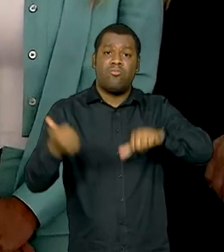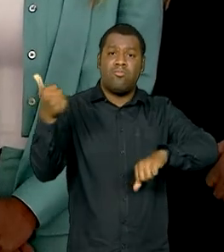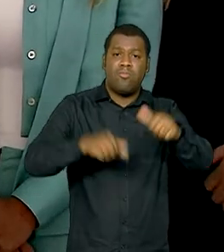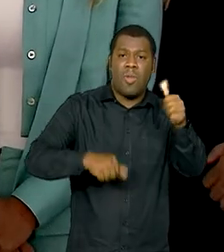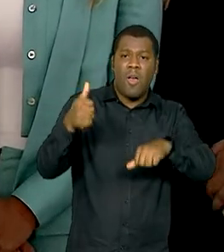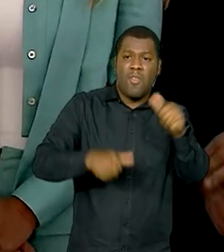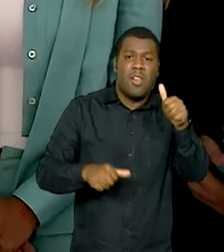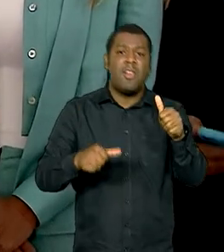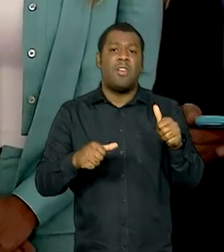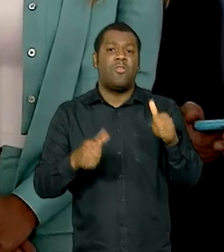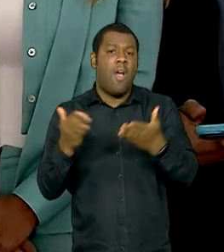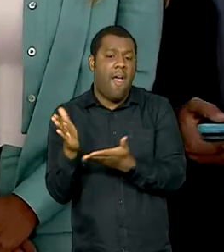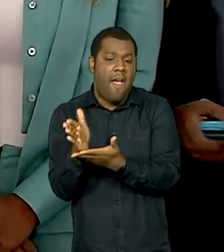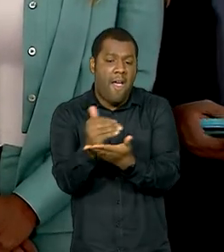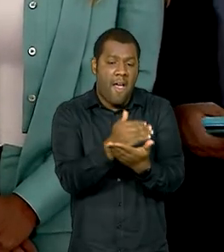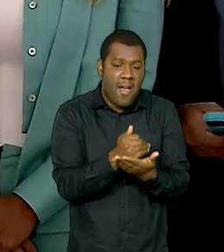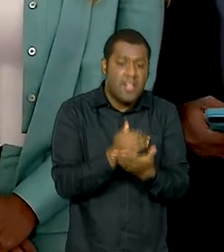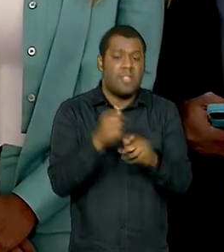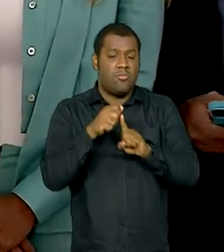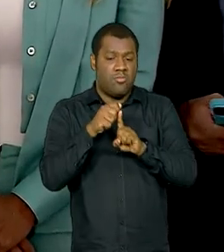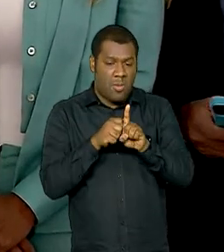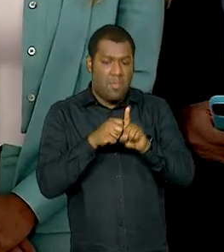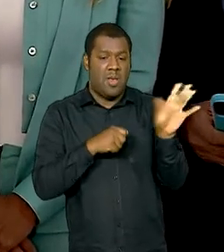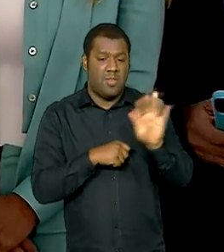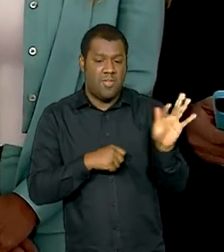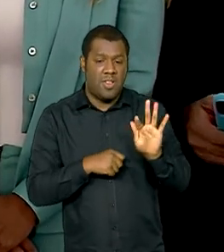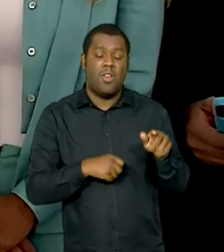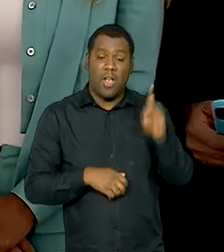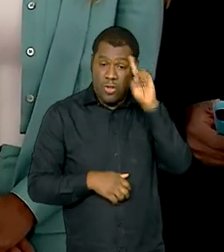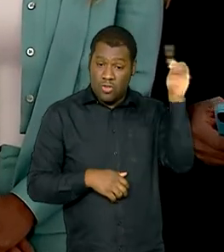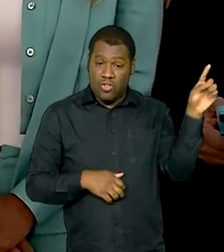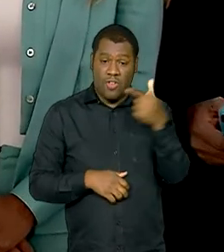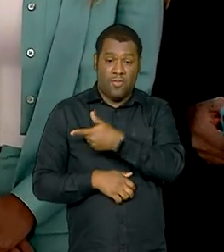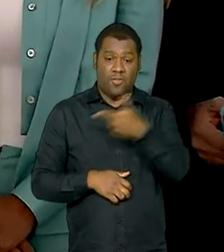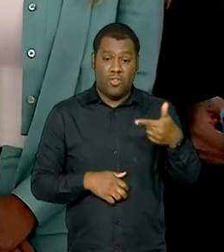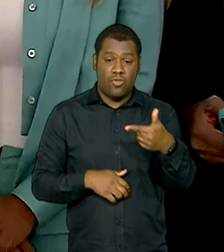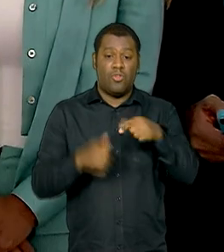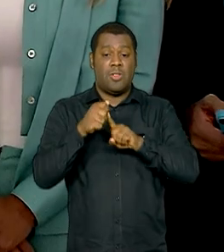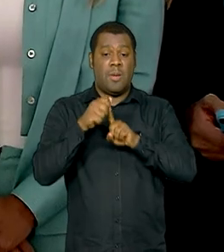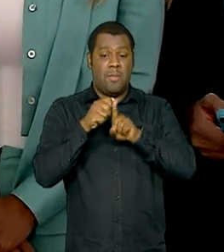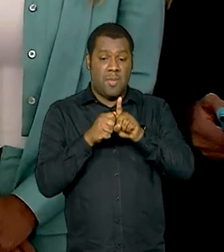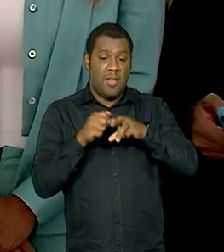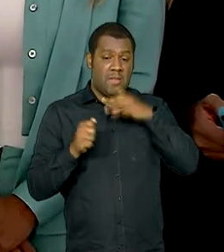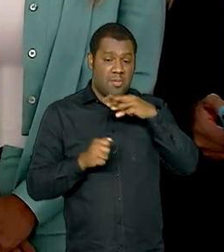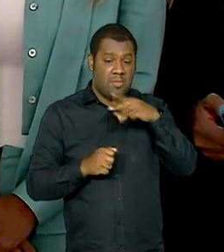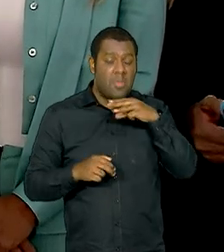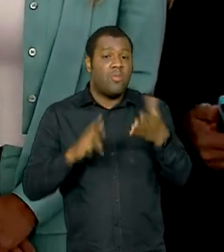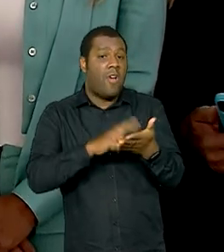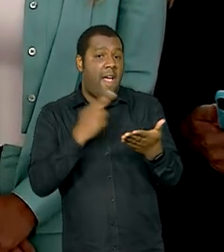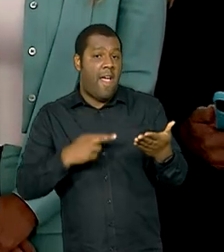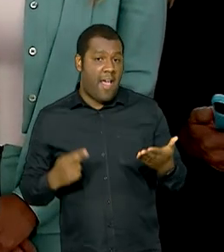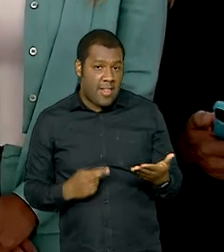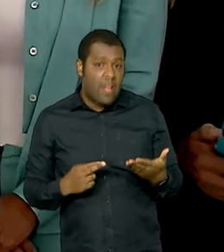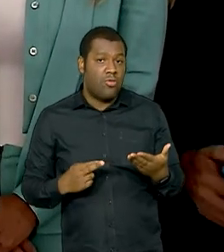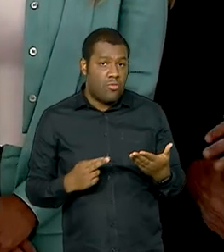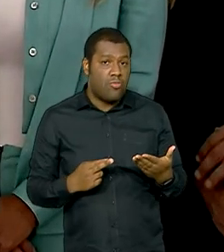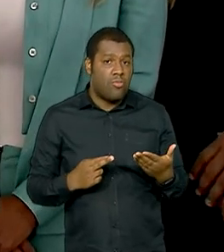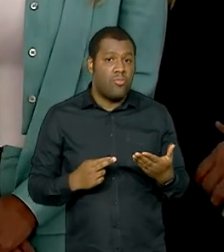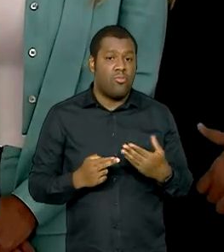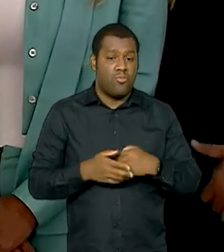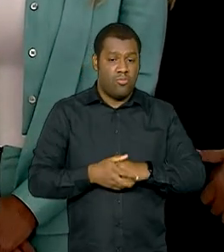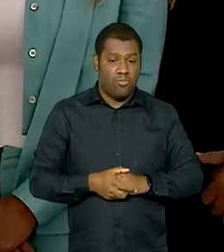a evolução da arrecadação no mês de fevereiro. E no dia 22 de março, quando tem o relatório do primeiro-gumestre, você consegue ter